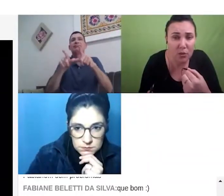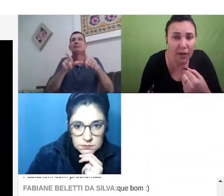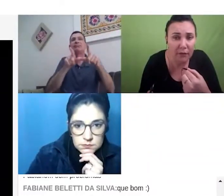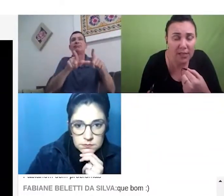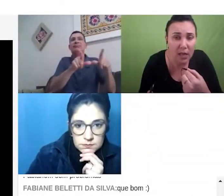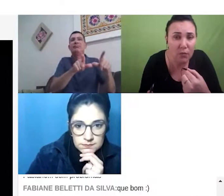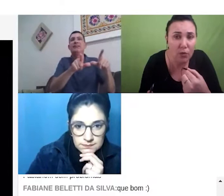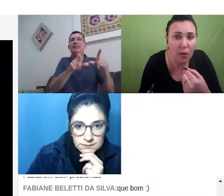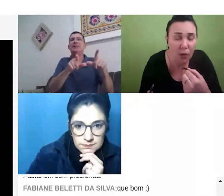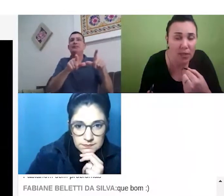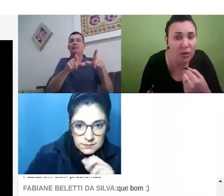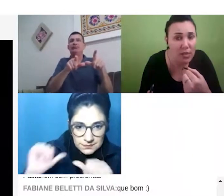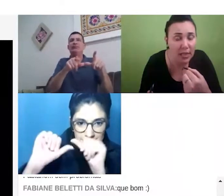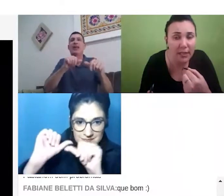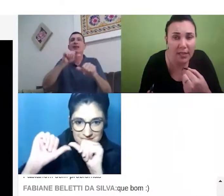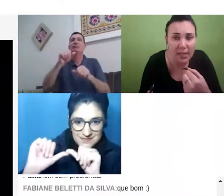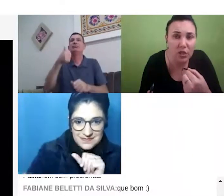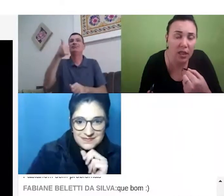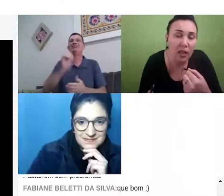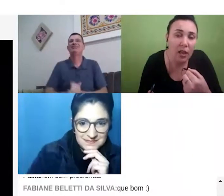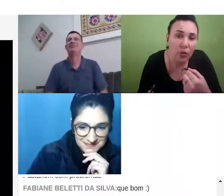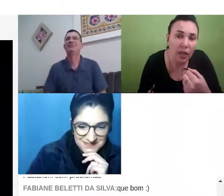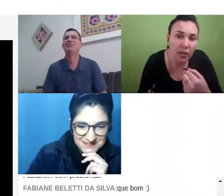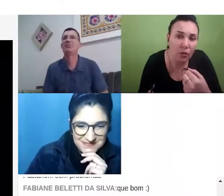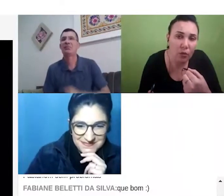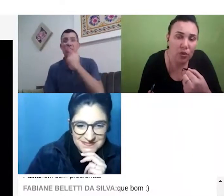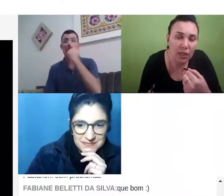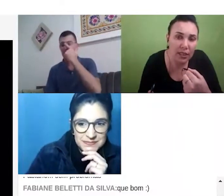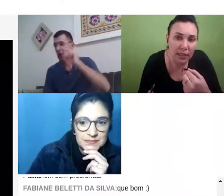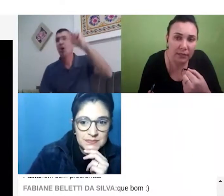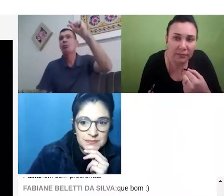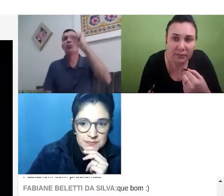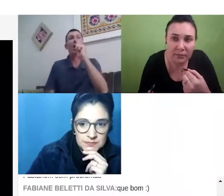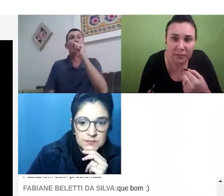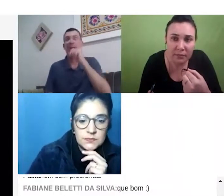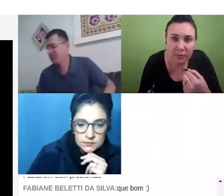de alguma refeição, alguma coisa, eu acho que se ele entende o QR Code ali,